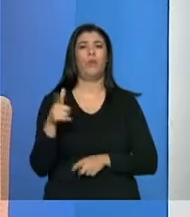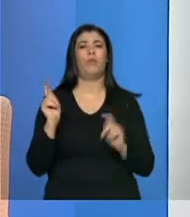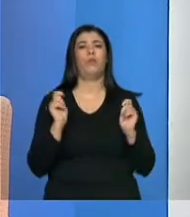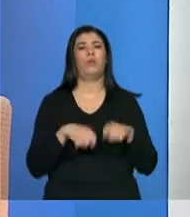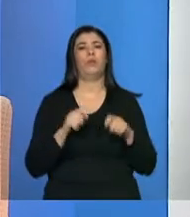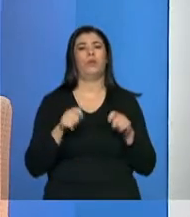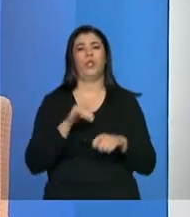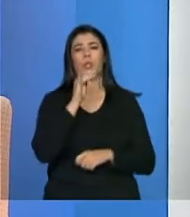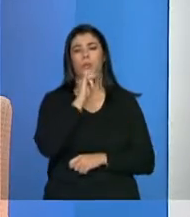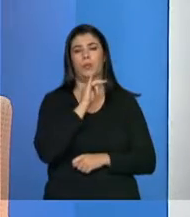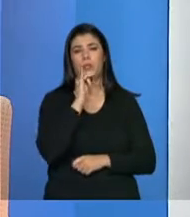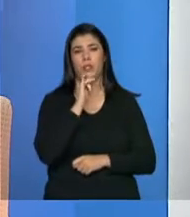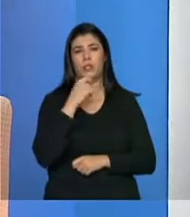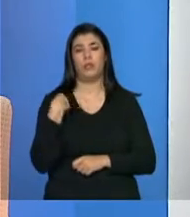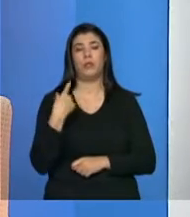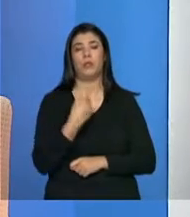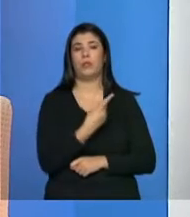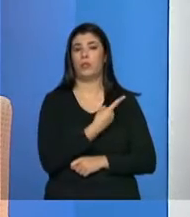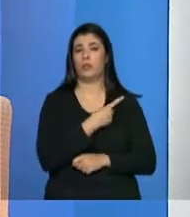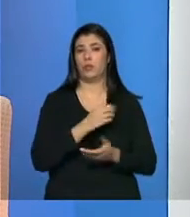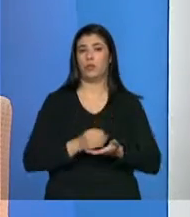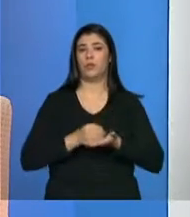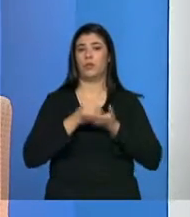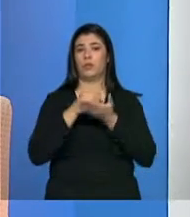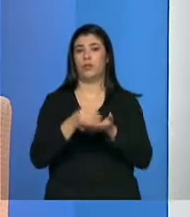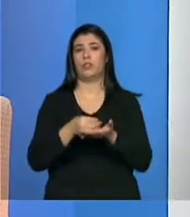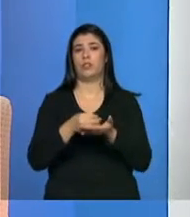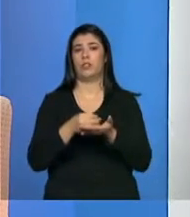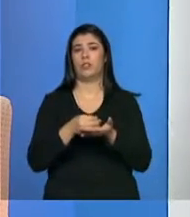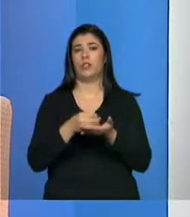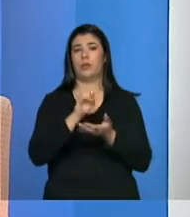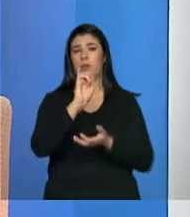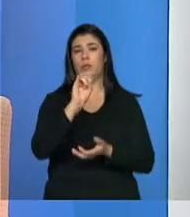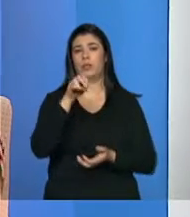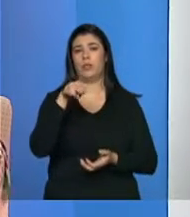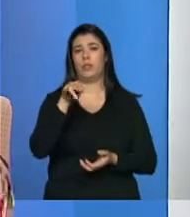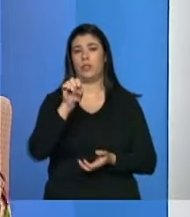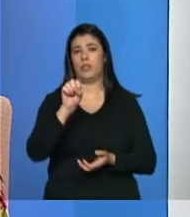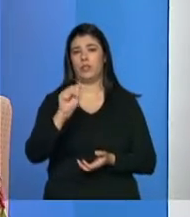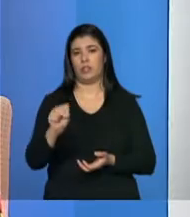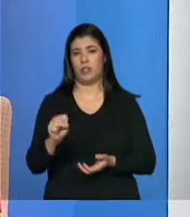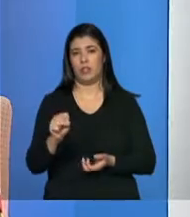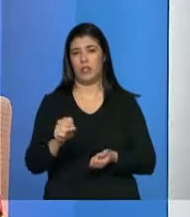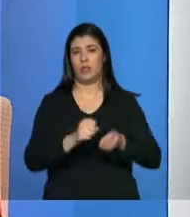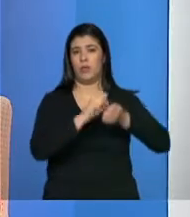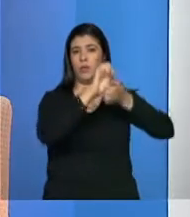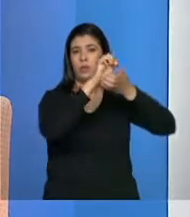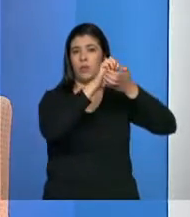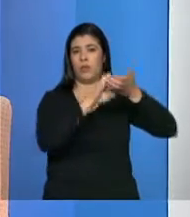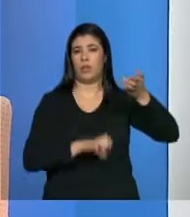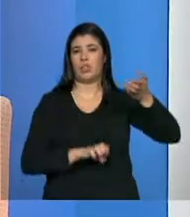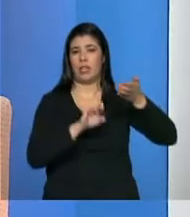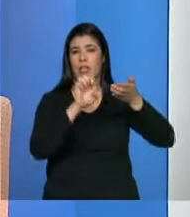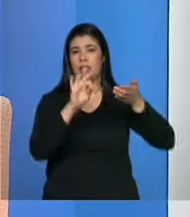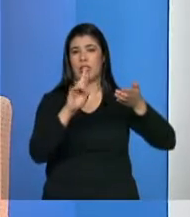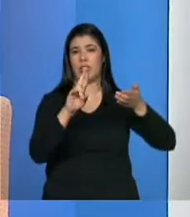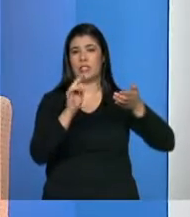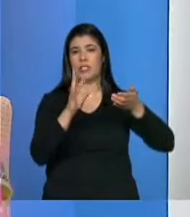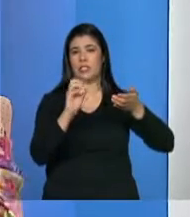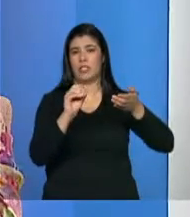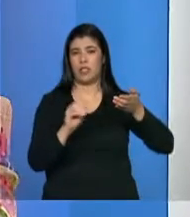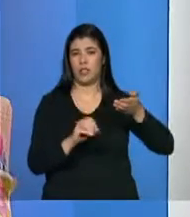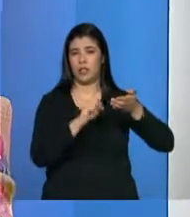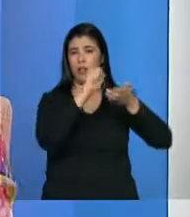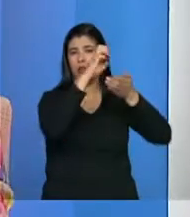por exemplo, a gente fornece pro INSS uma extração mensal da base do Cadastro Único, pra que eles façam a